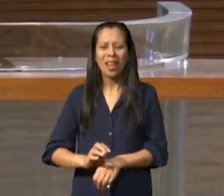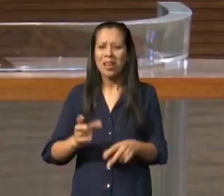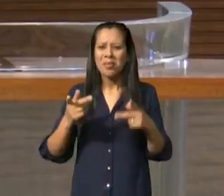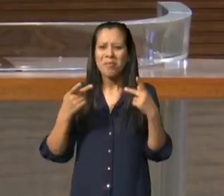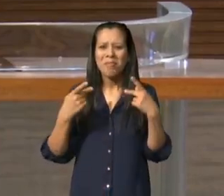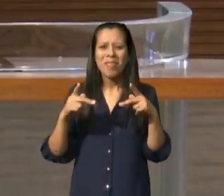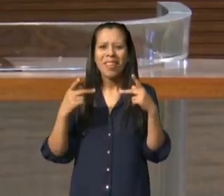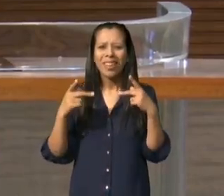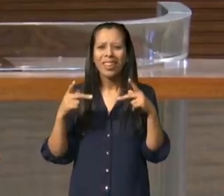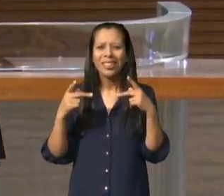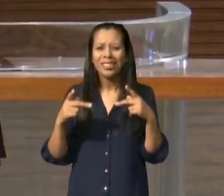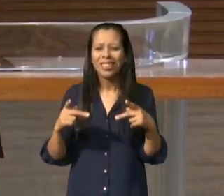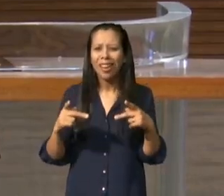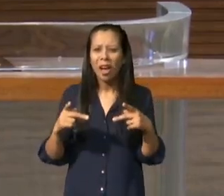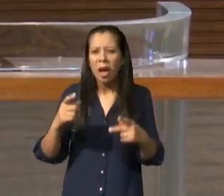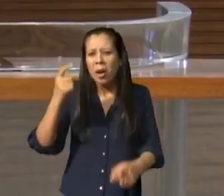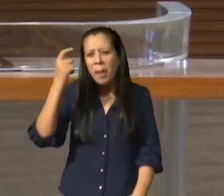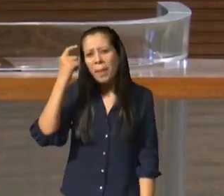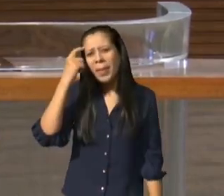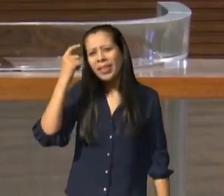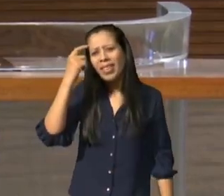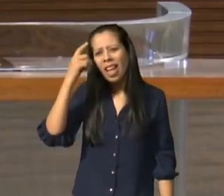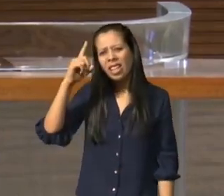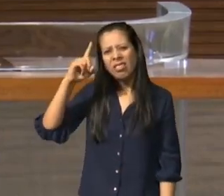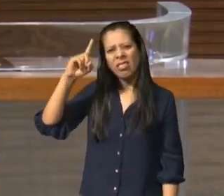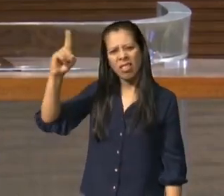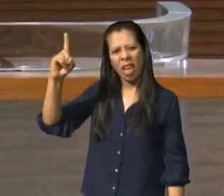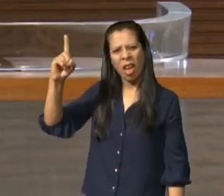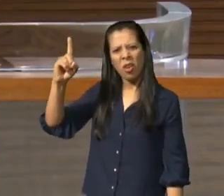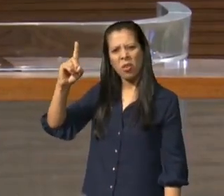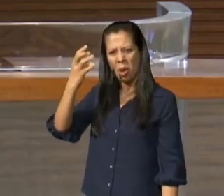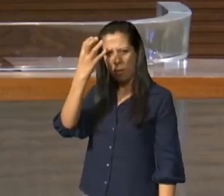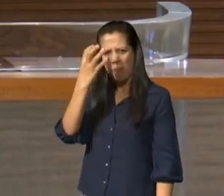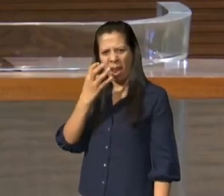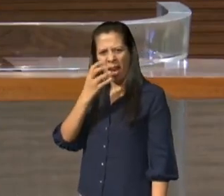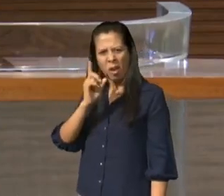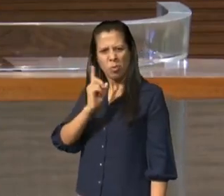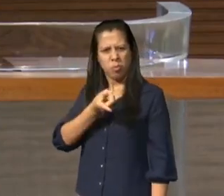Deus de punição Deus é um Deus de salvação